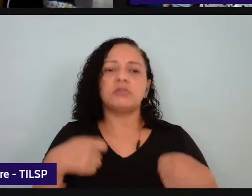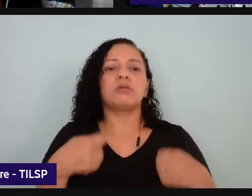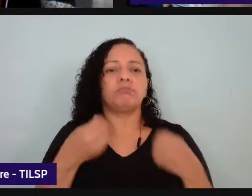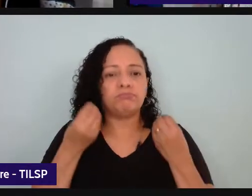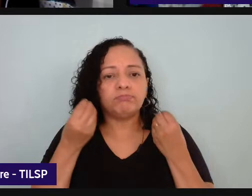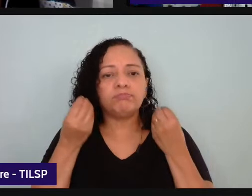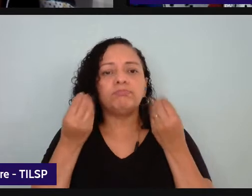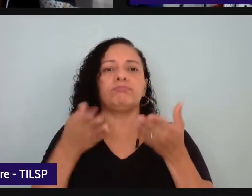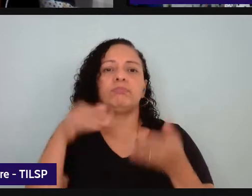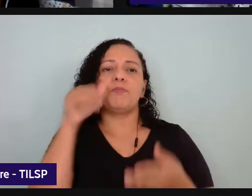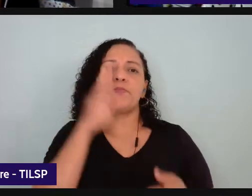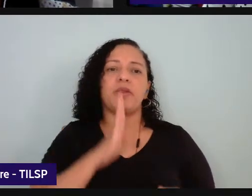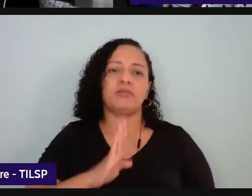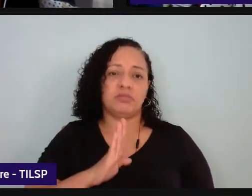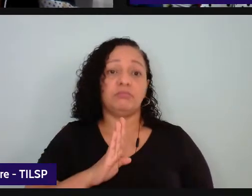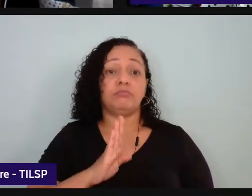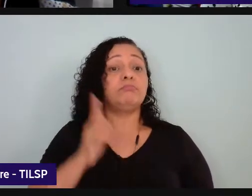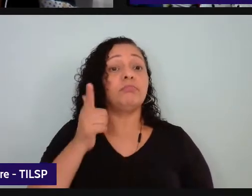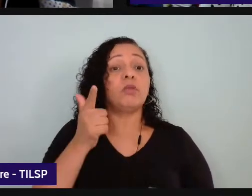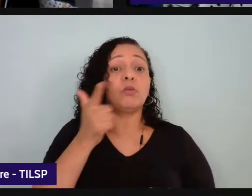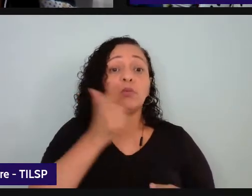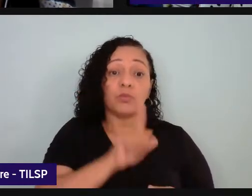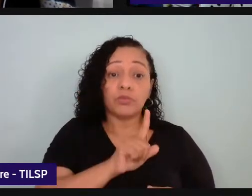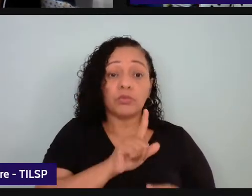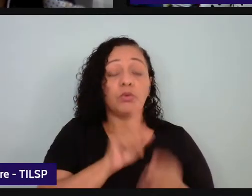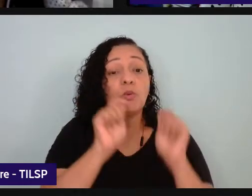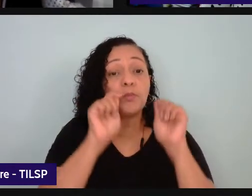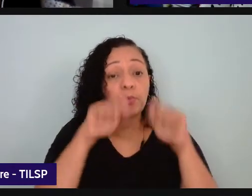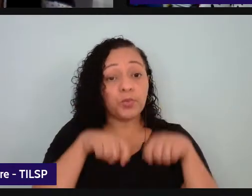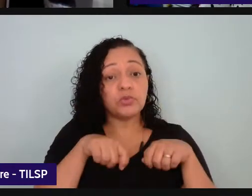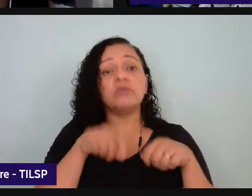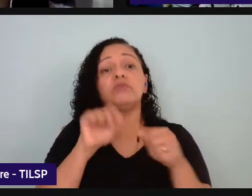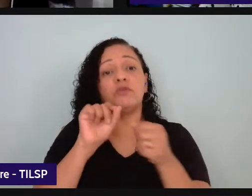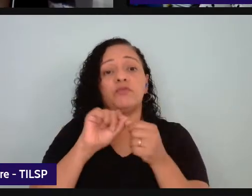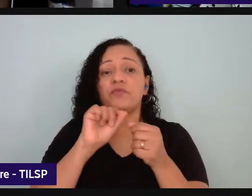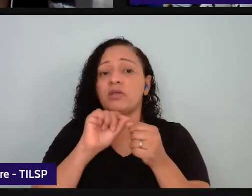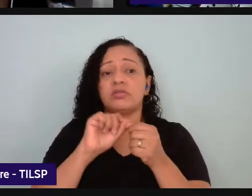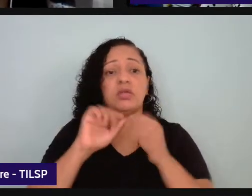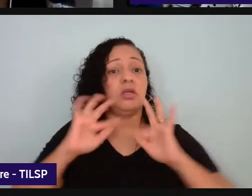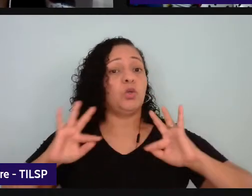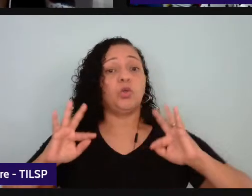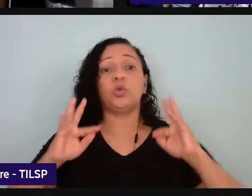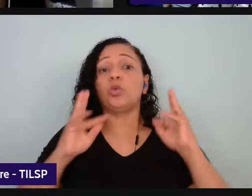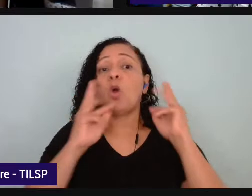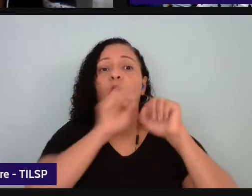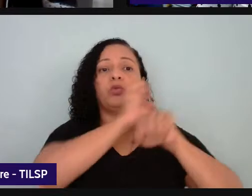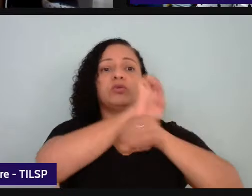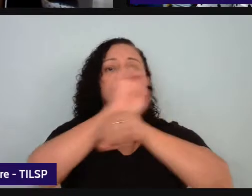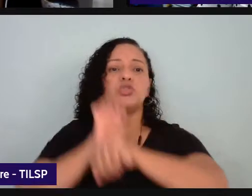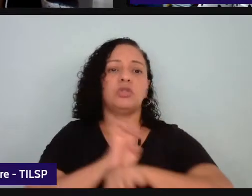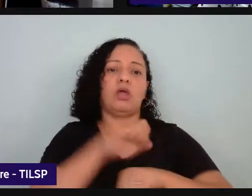de nação para que isso seja possível de ser realizado em toda a nação brasileira